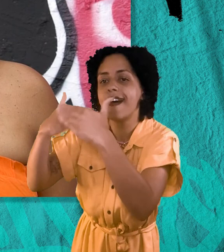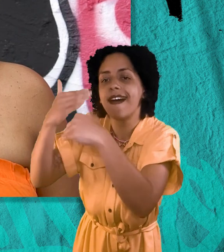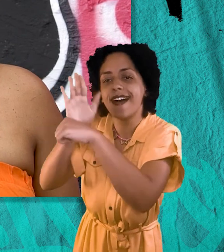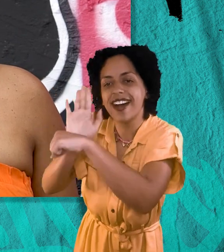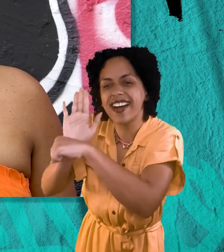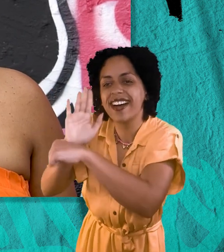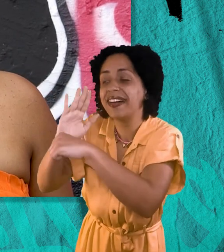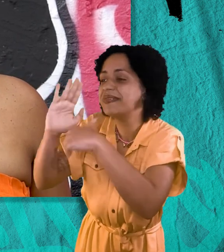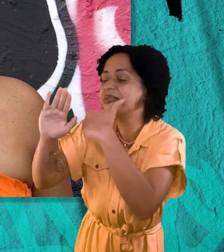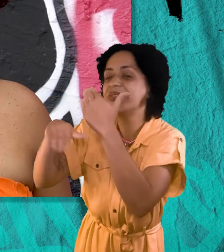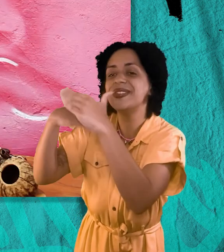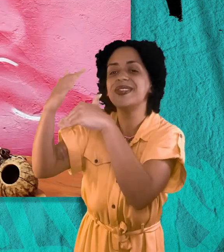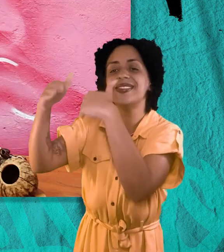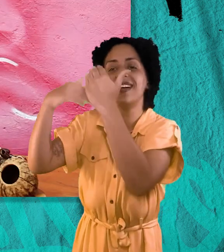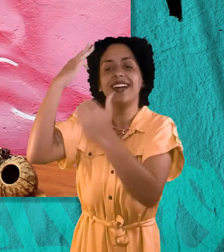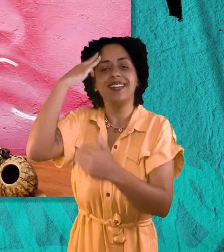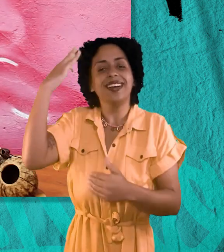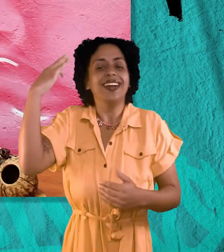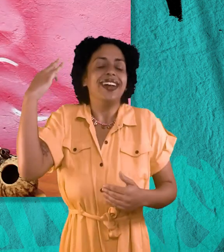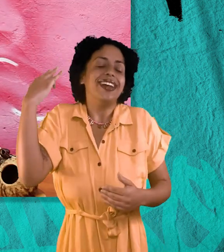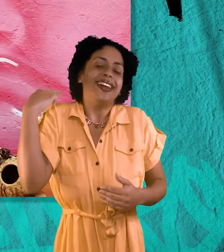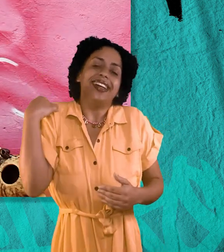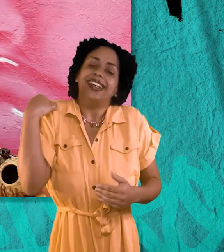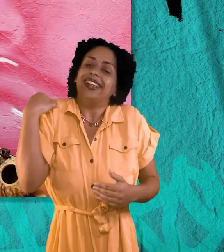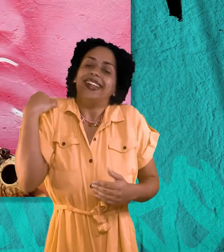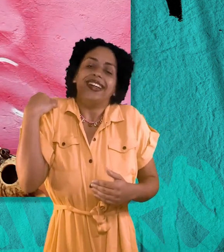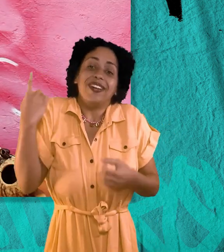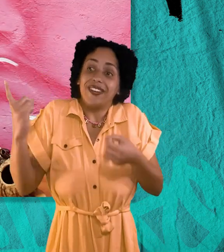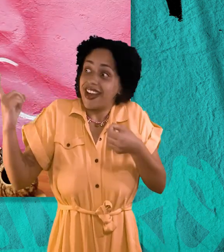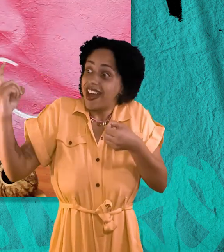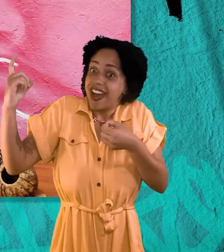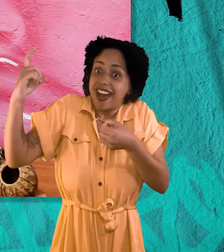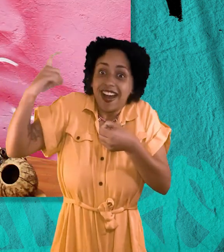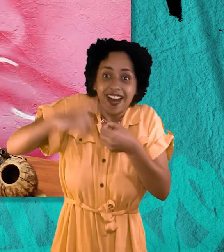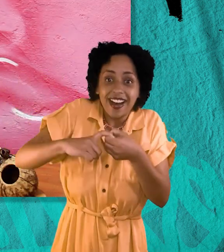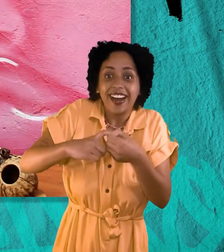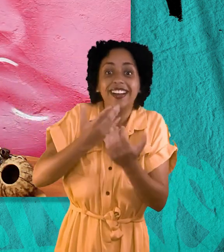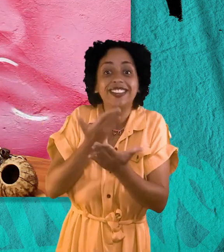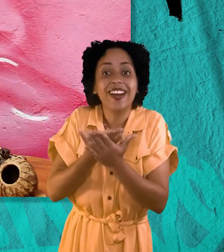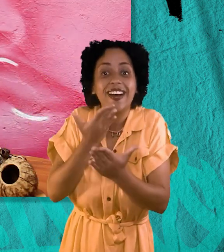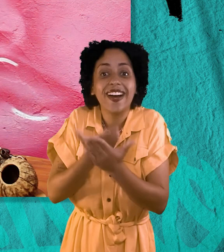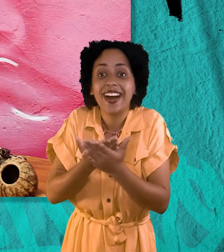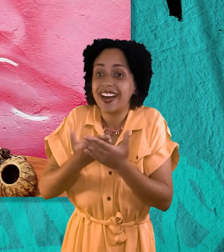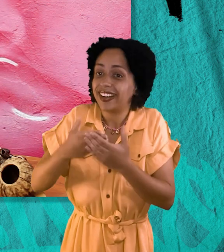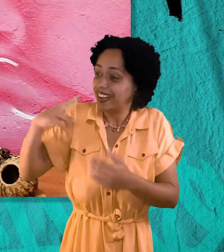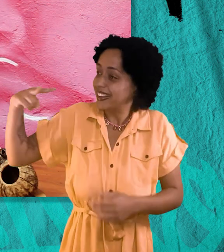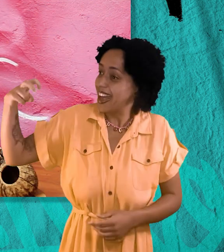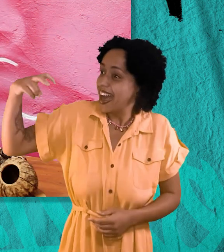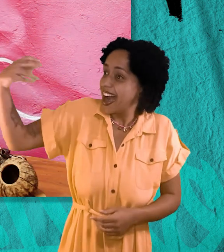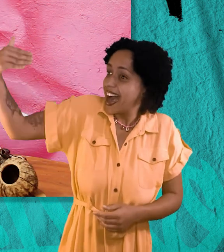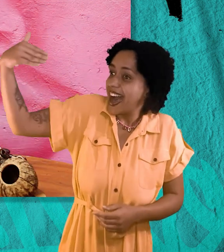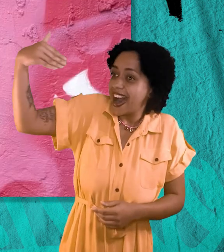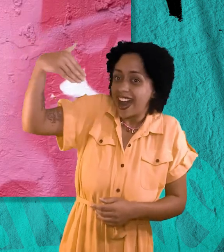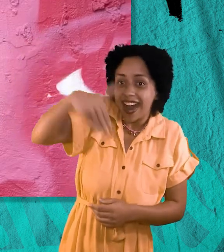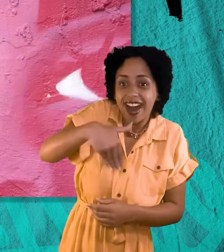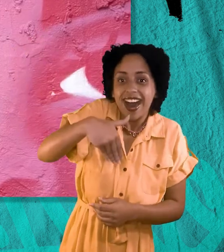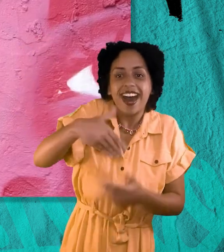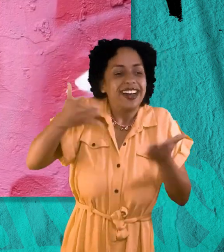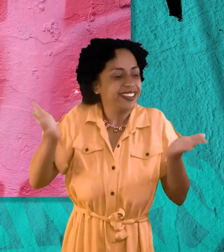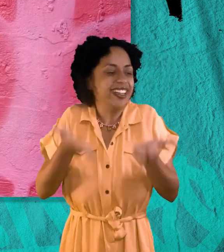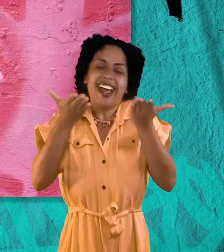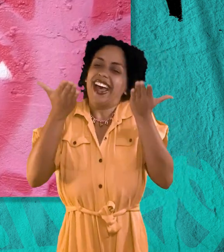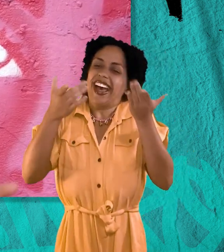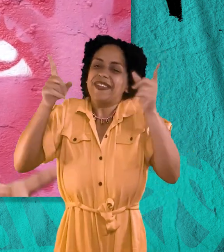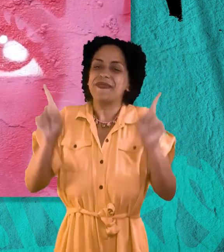E Maria finalmente pôde voltar ao lugar de onde ela nunca deveria ter saído. Pra as aulas de música. No